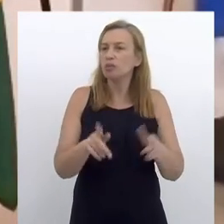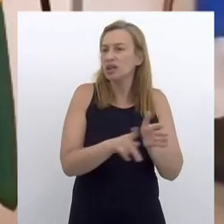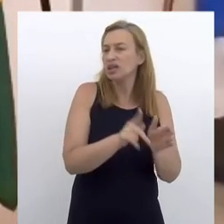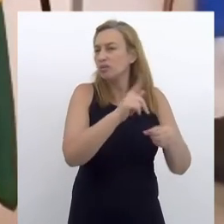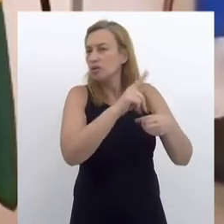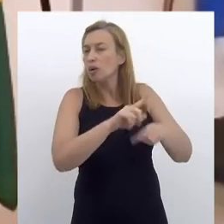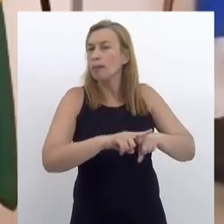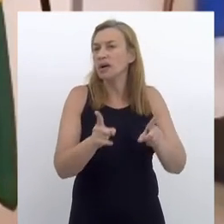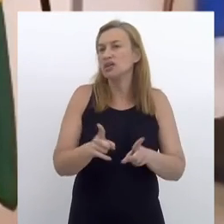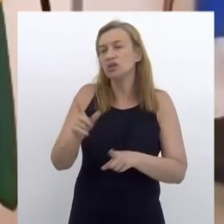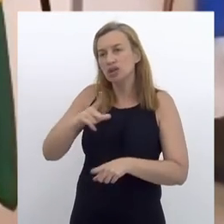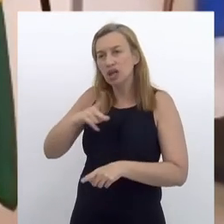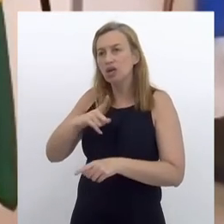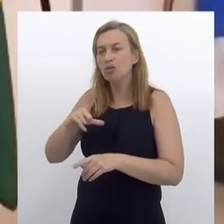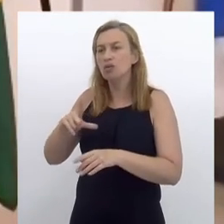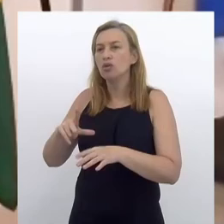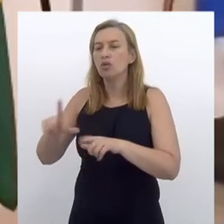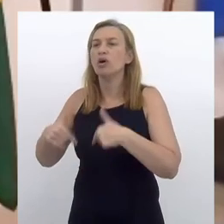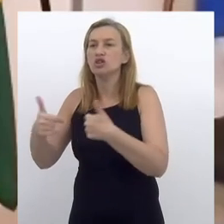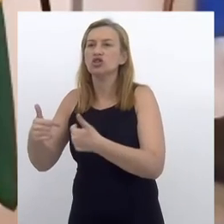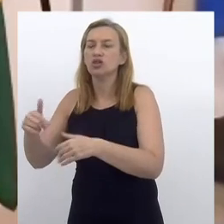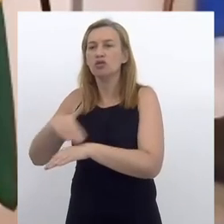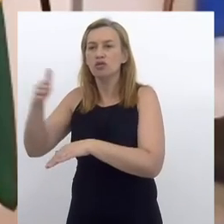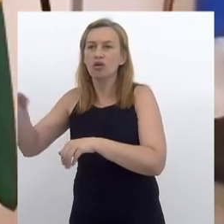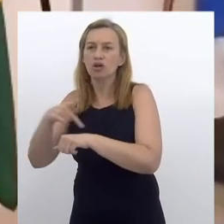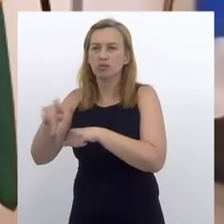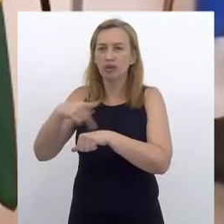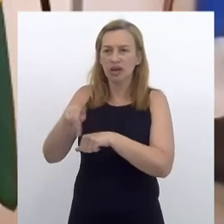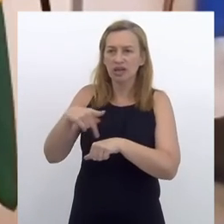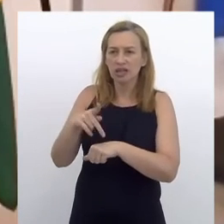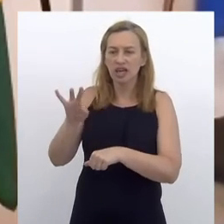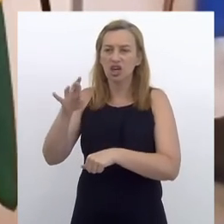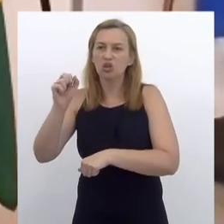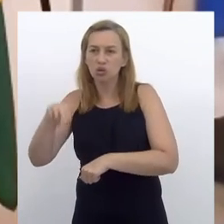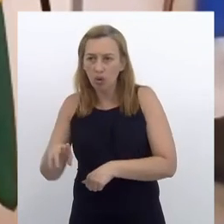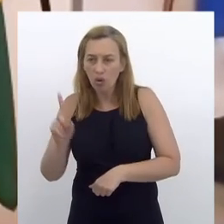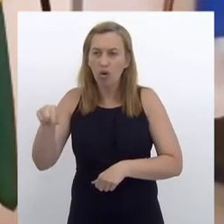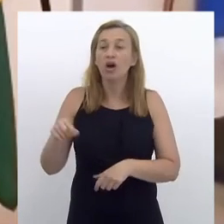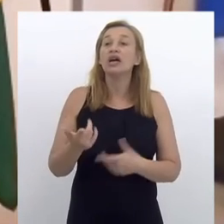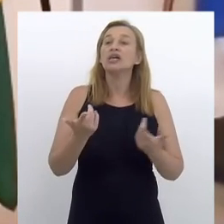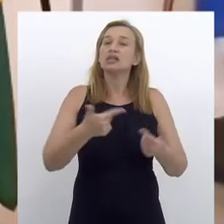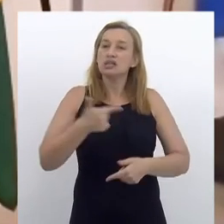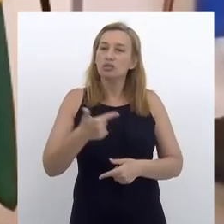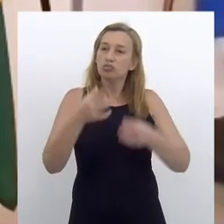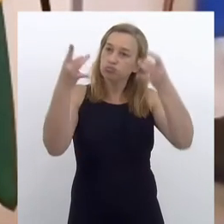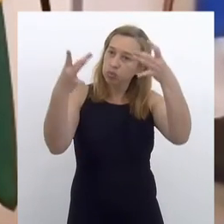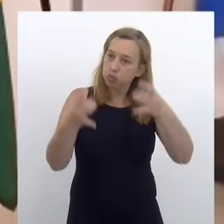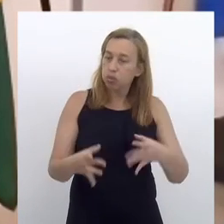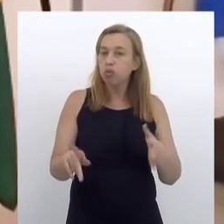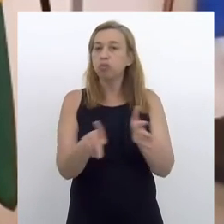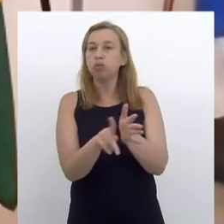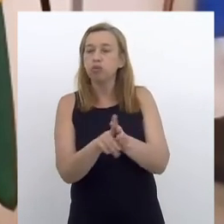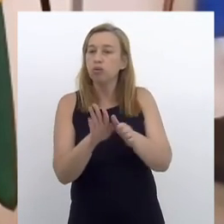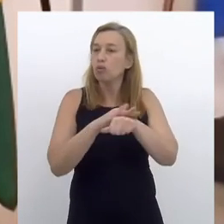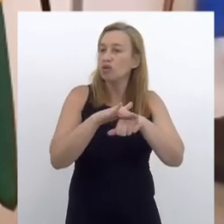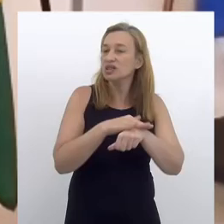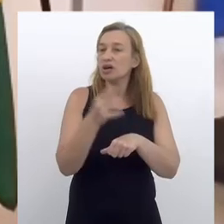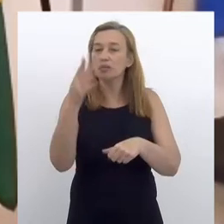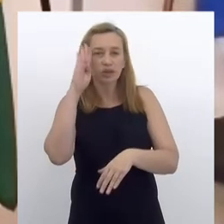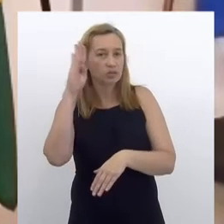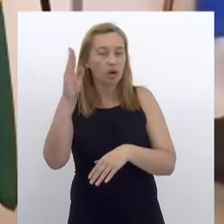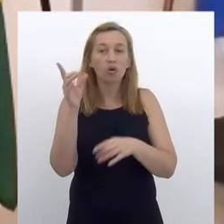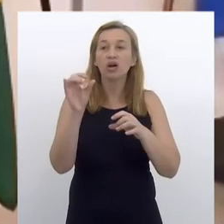conversado, até porque não é a da Petrobras, é até um player internacional, eu acho que o primeiro aspecto é esse. Segundo, você detalhar